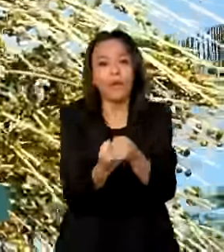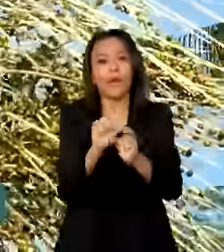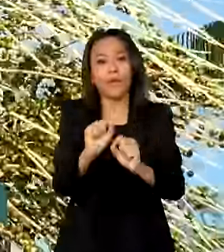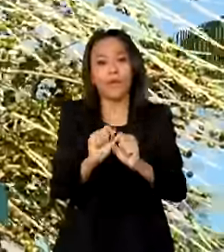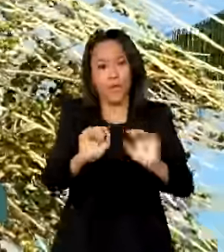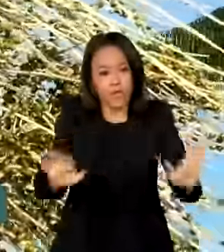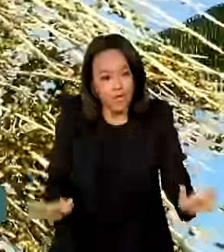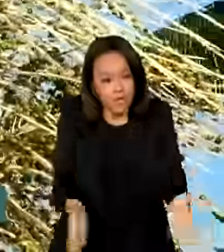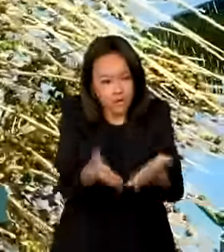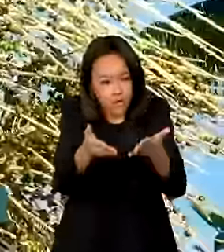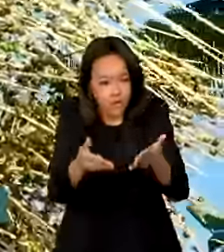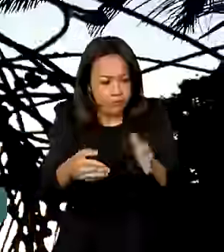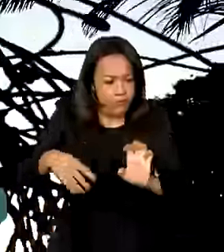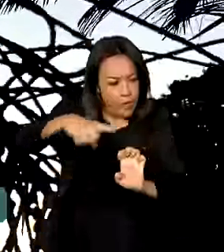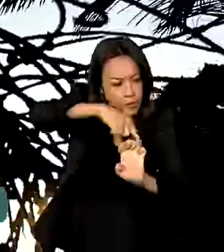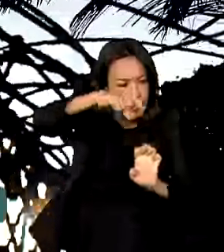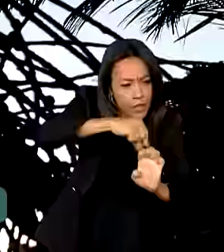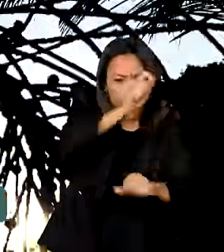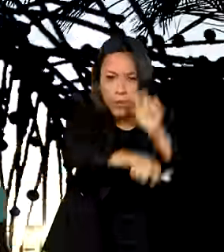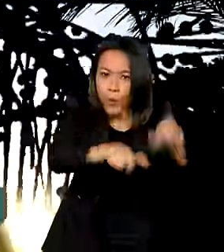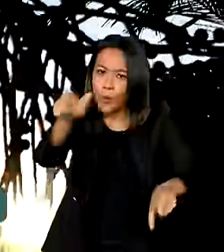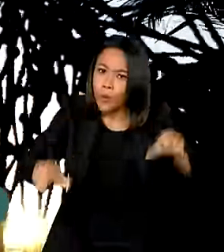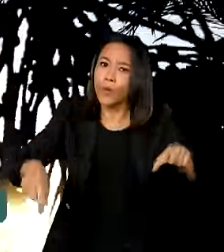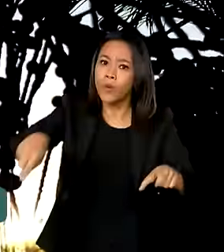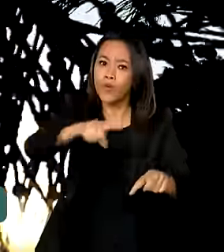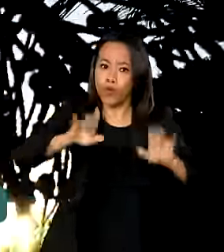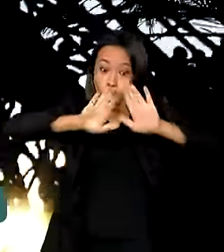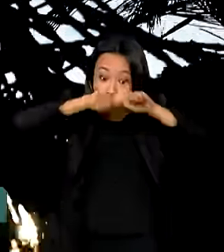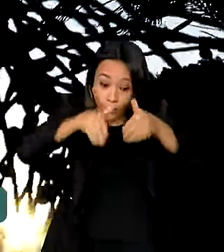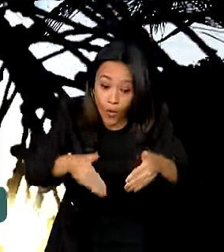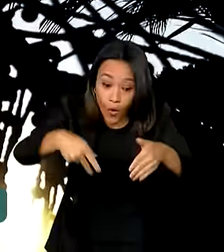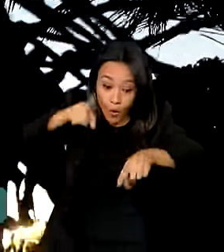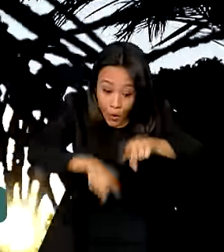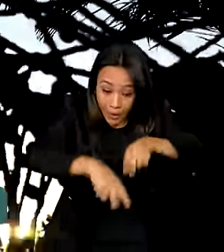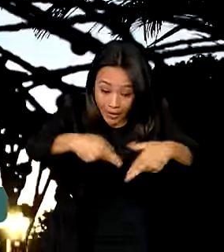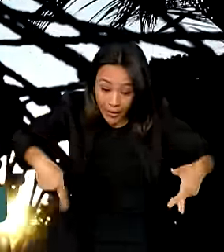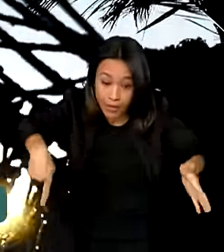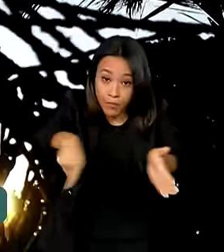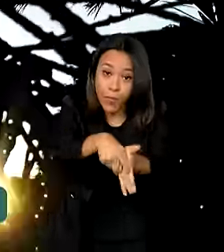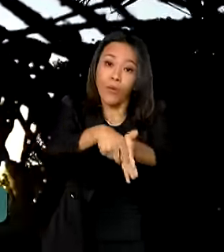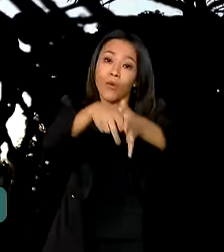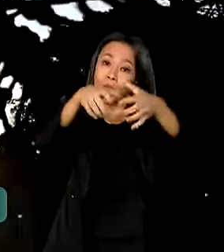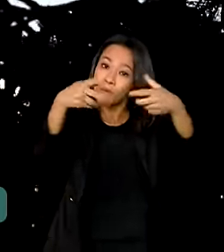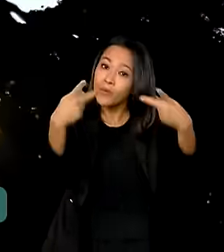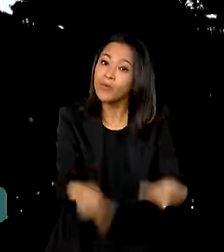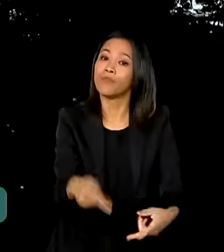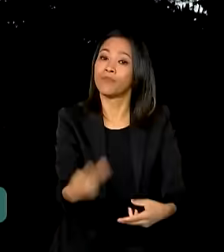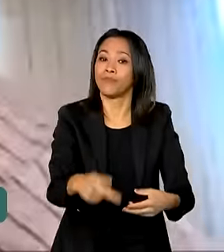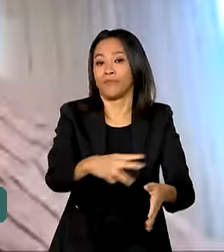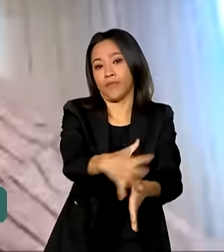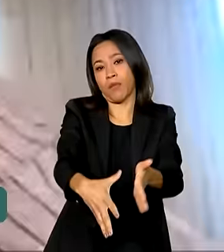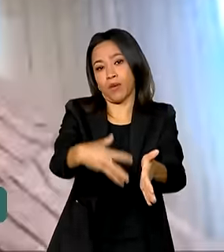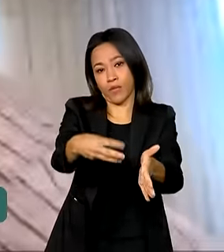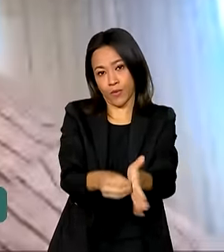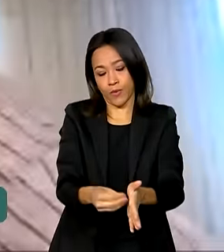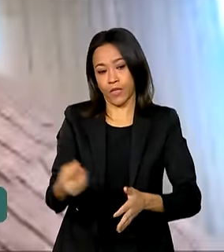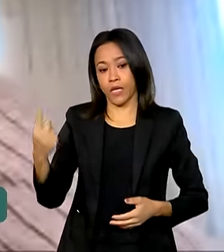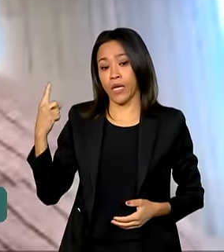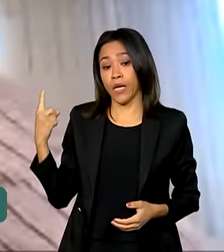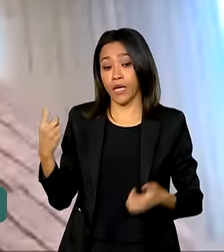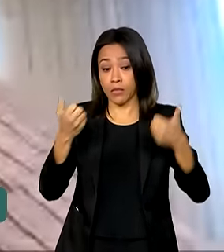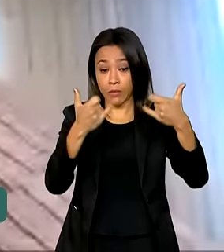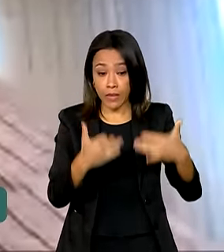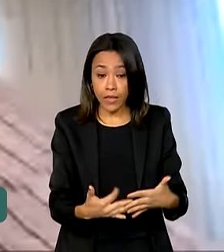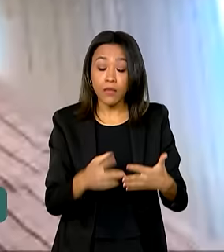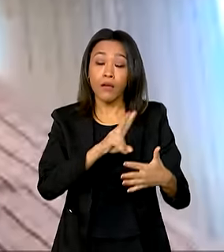empreendimentos locais com foco em produtos da sociobiodiversidade da Amazônia. Vão ser investidos